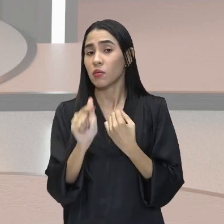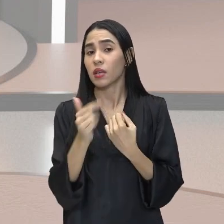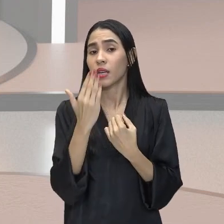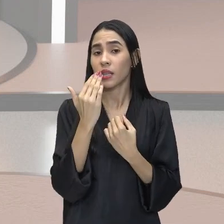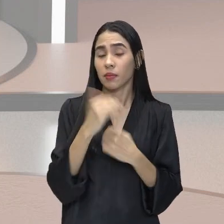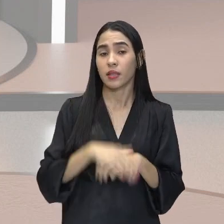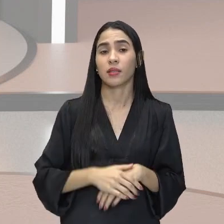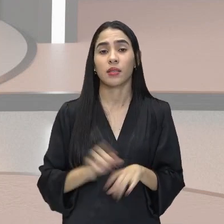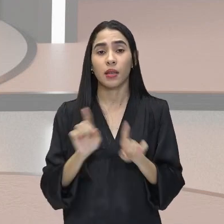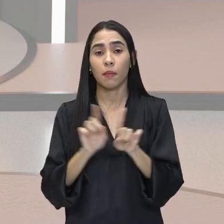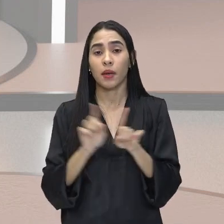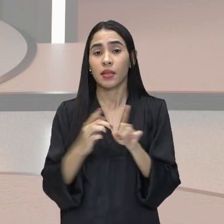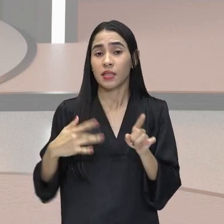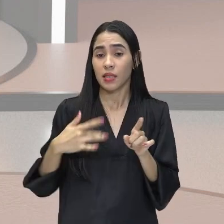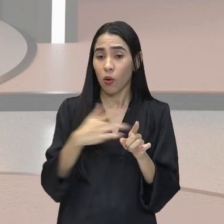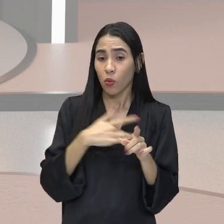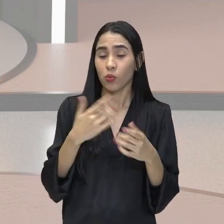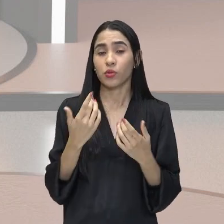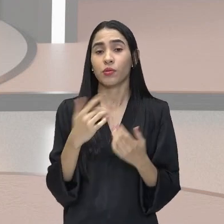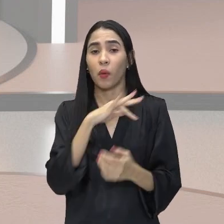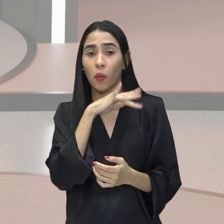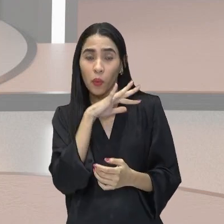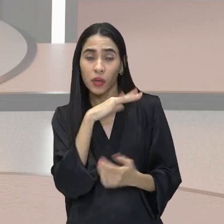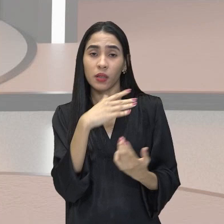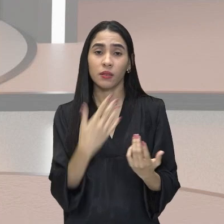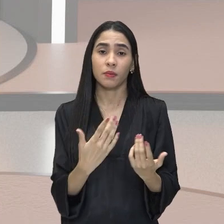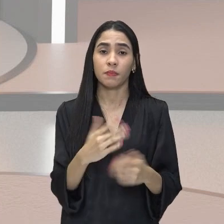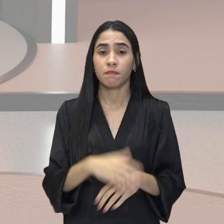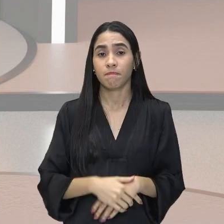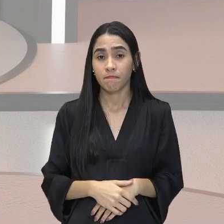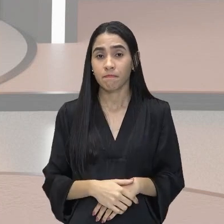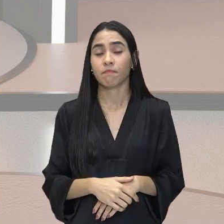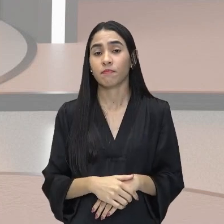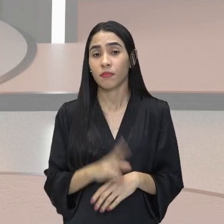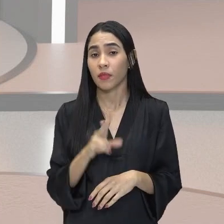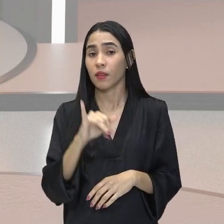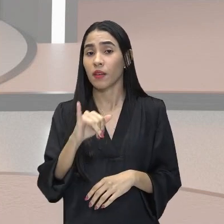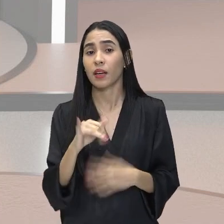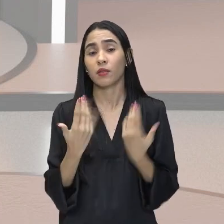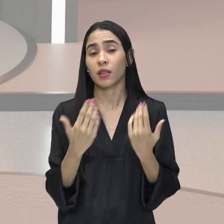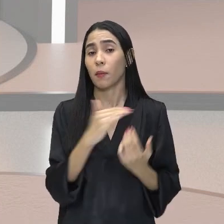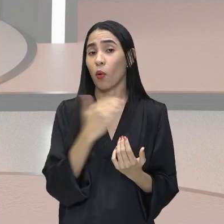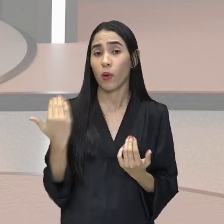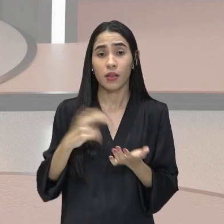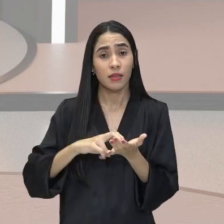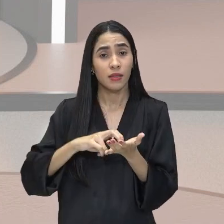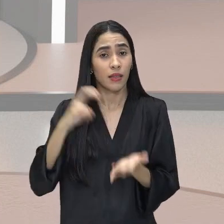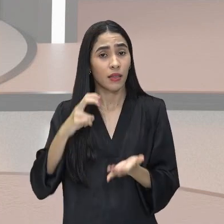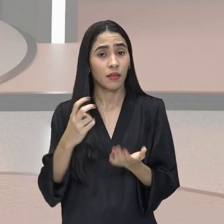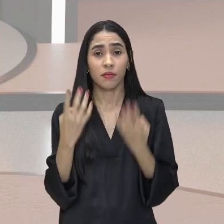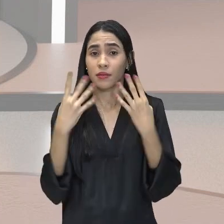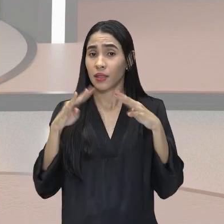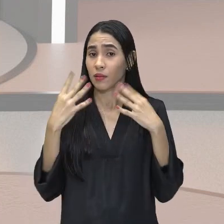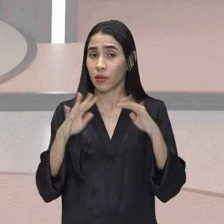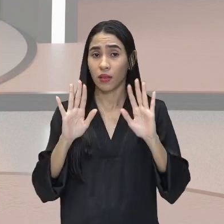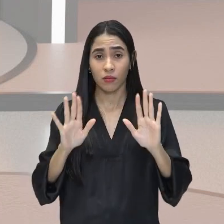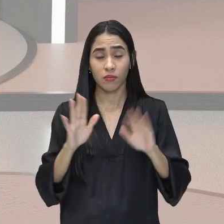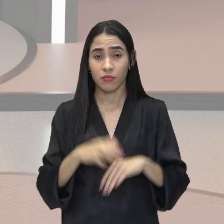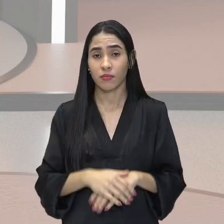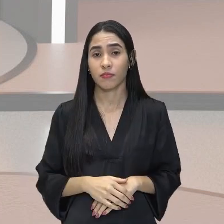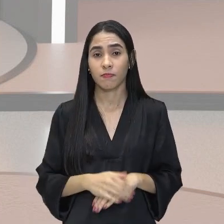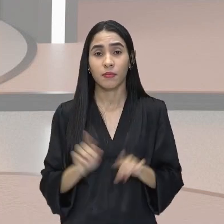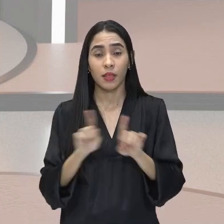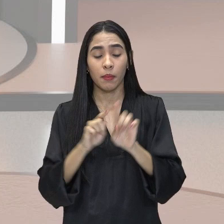e de saúde. Está mal alimentado, não está se alimentando bem, vai morrer mais cedo, gente, isso é natural. O aumento